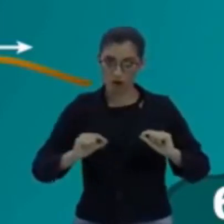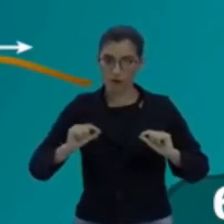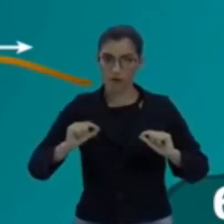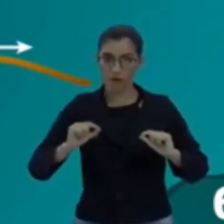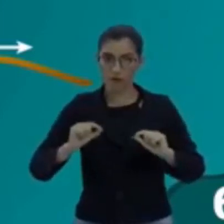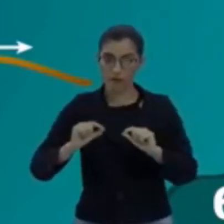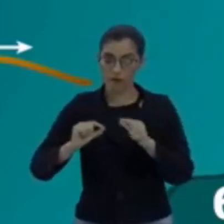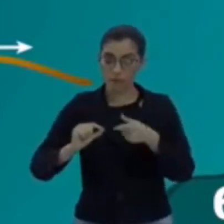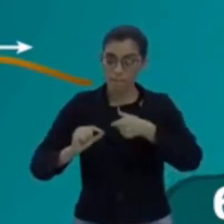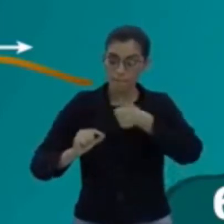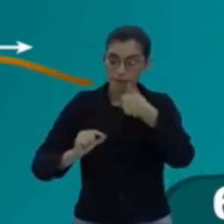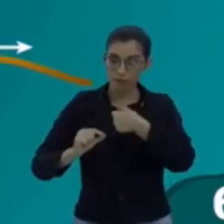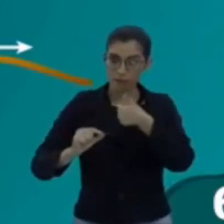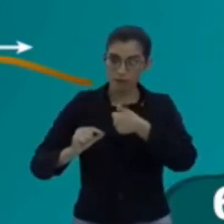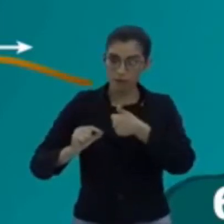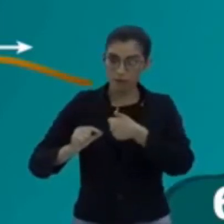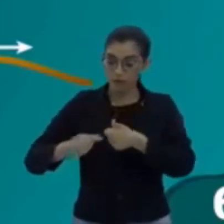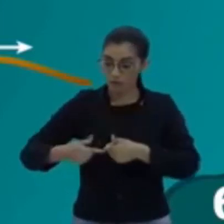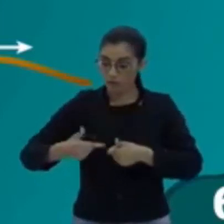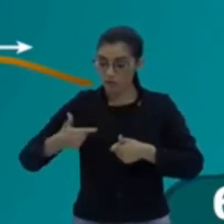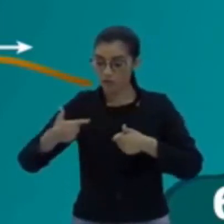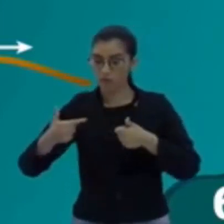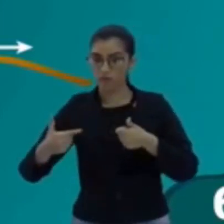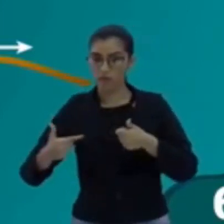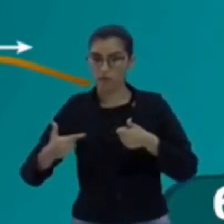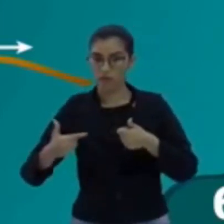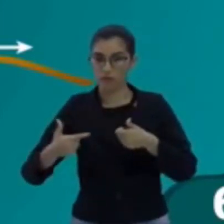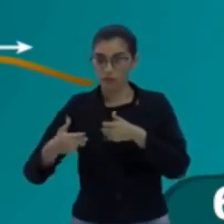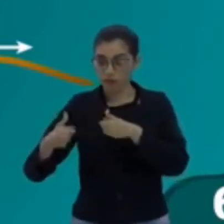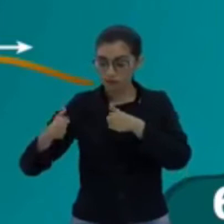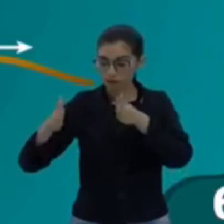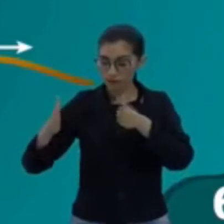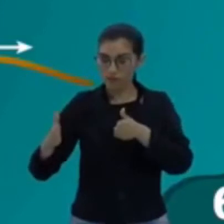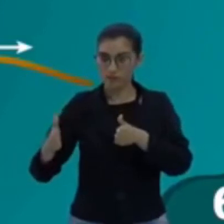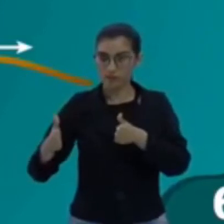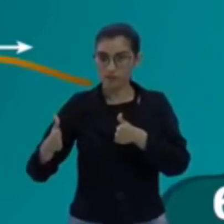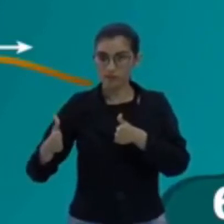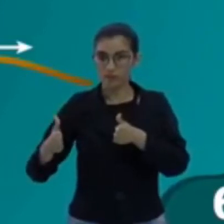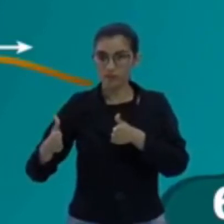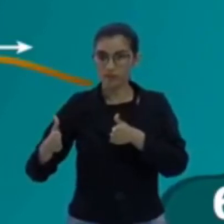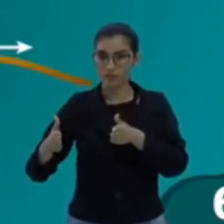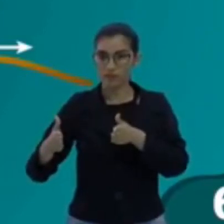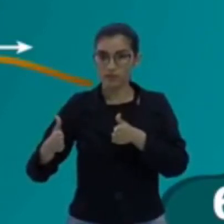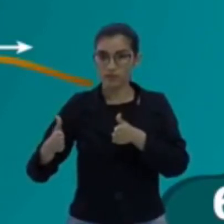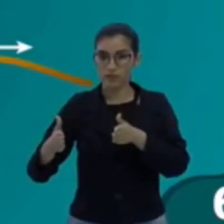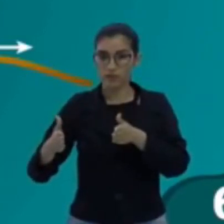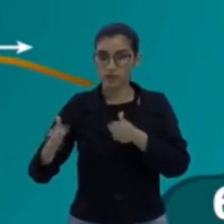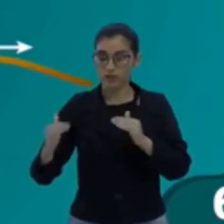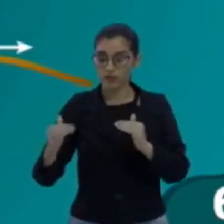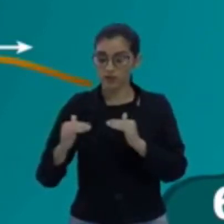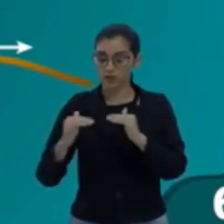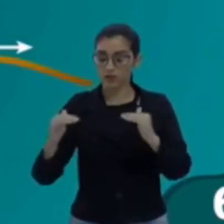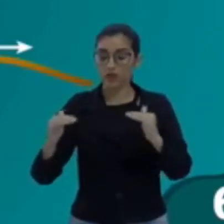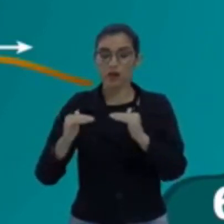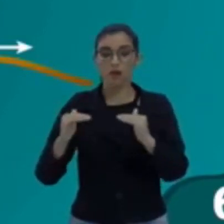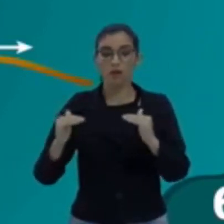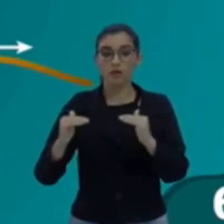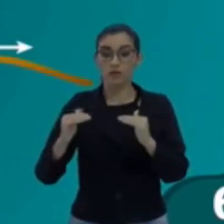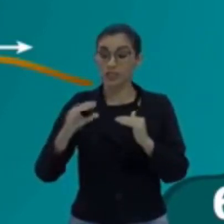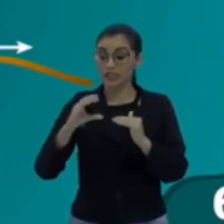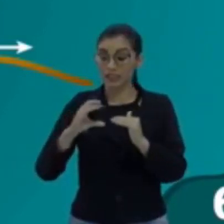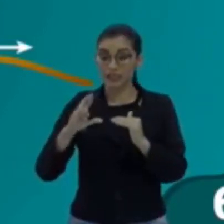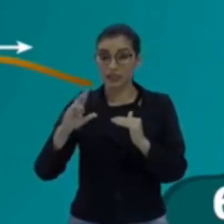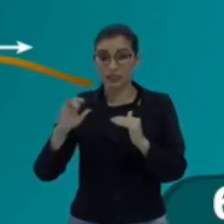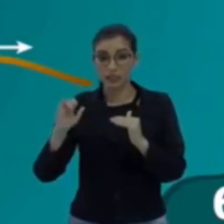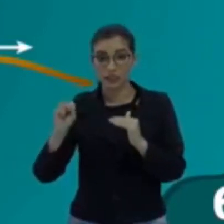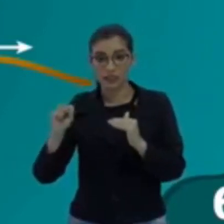esse segundo ponto aqui, esses dois pontos aqui, eles estão localizados em cristas, não são? São. E a